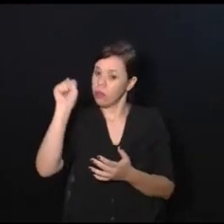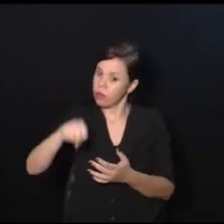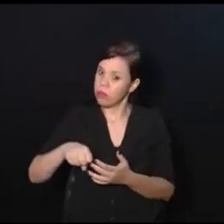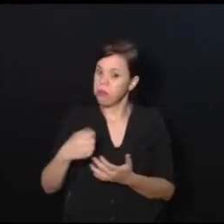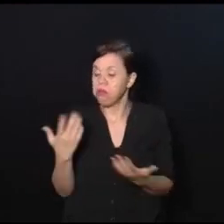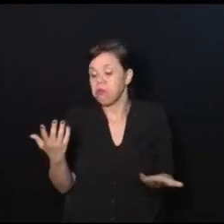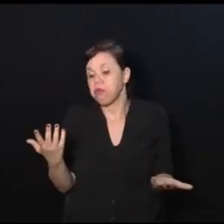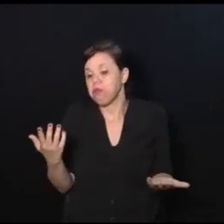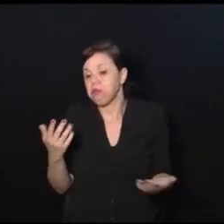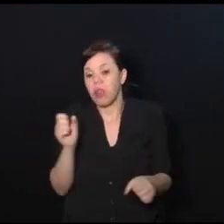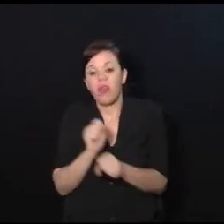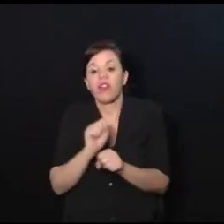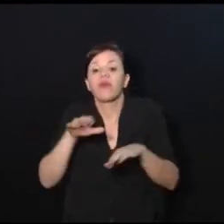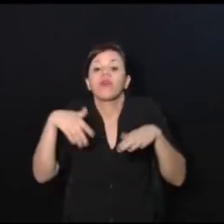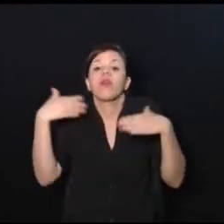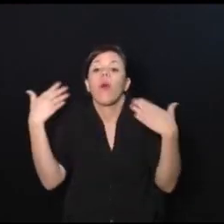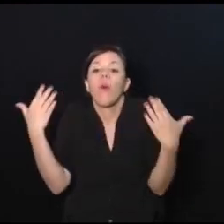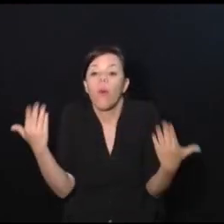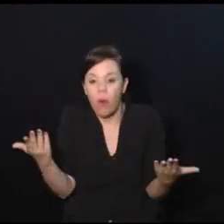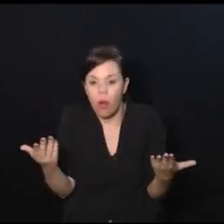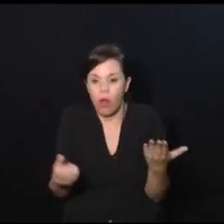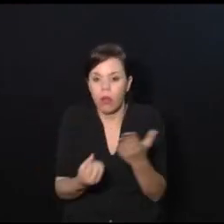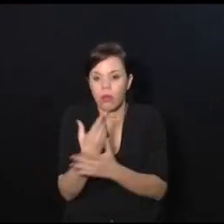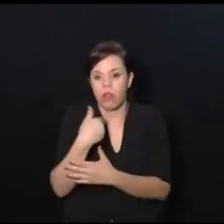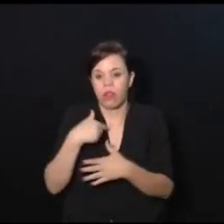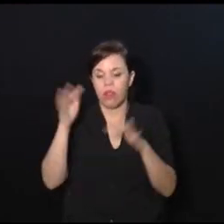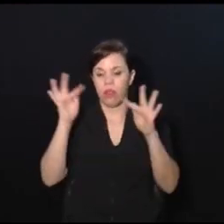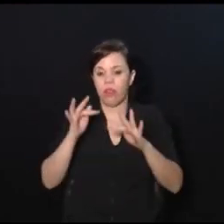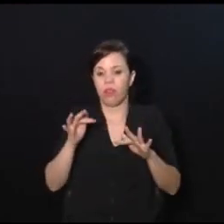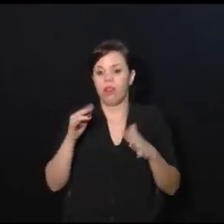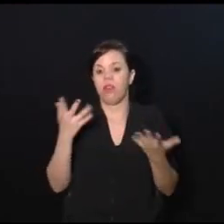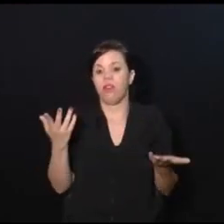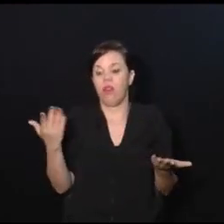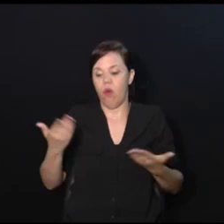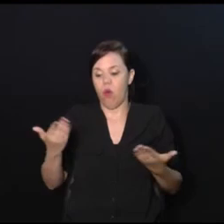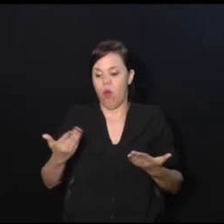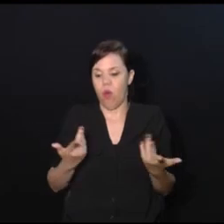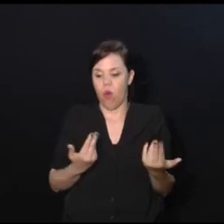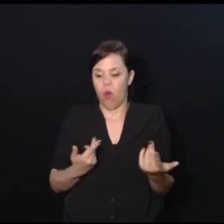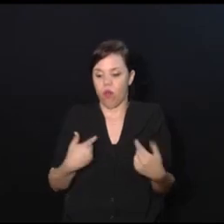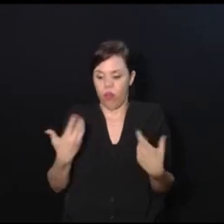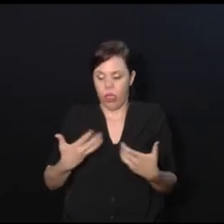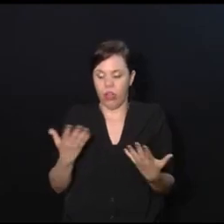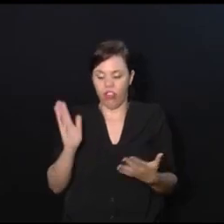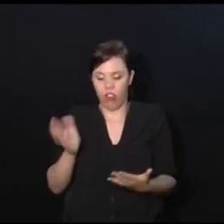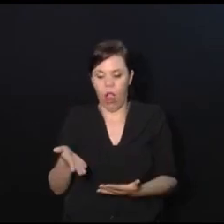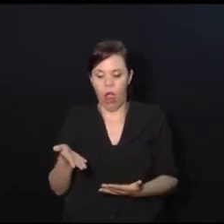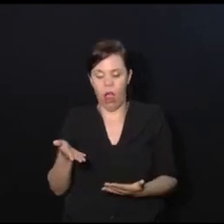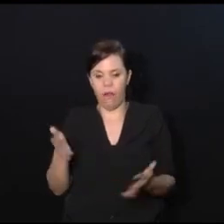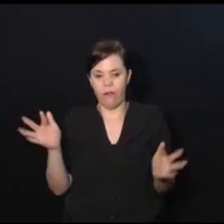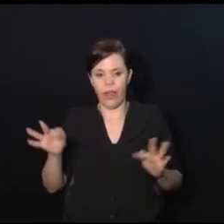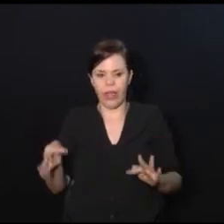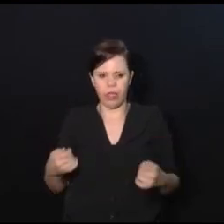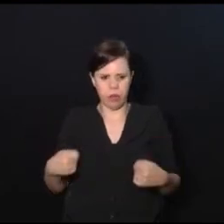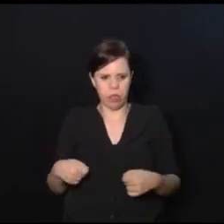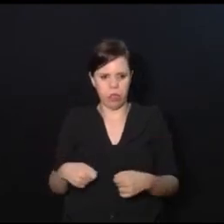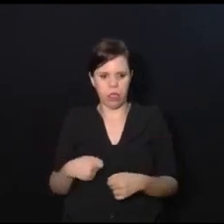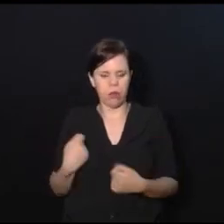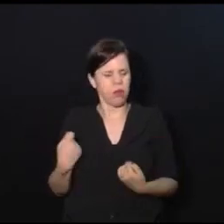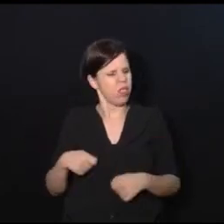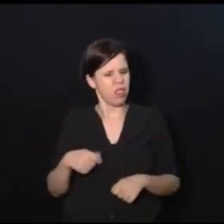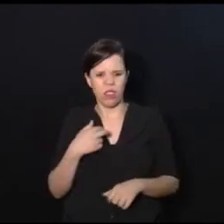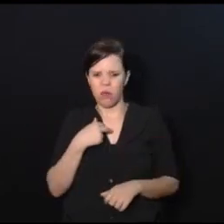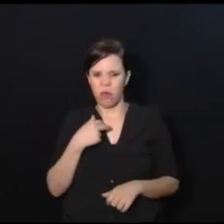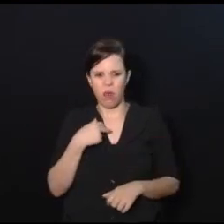mas eu vou esperar até quando para poder ser feliz, para poder viver meu dia de hoje? Então, a gente tem que desapegar um